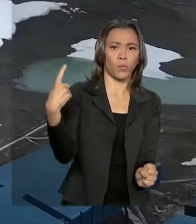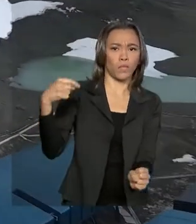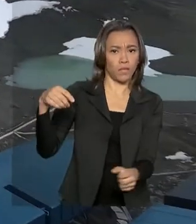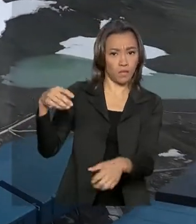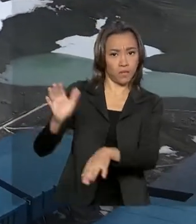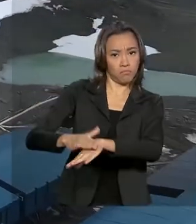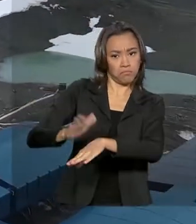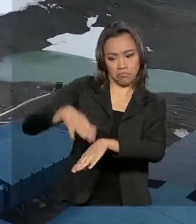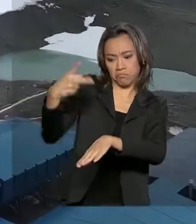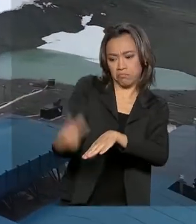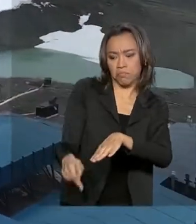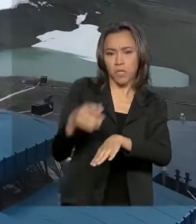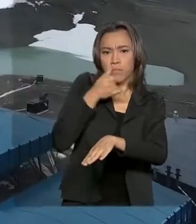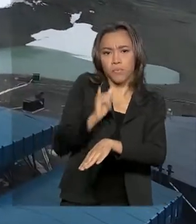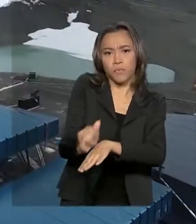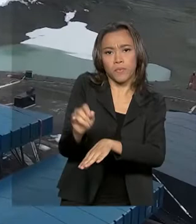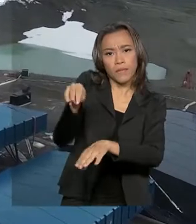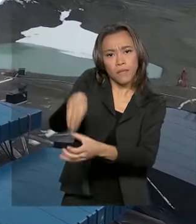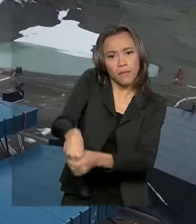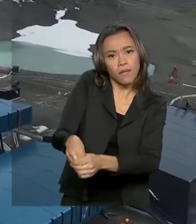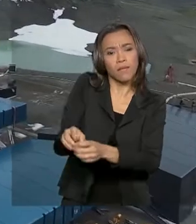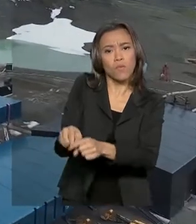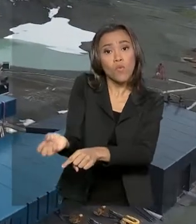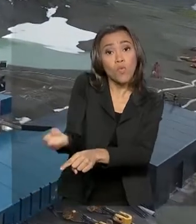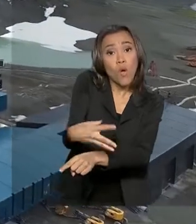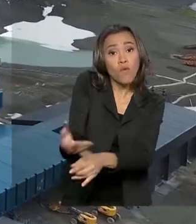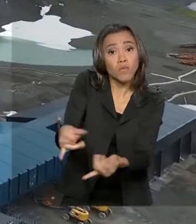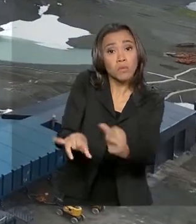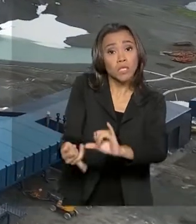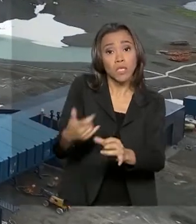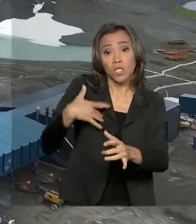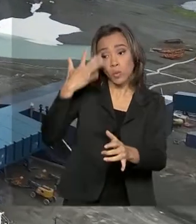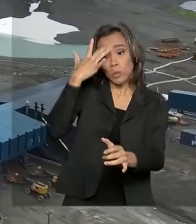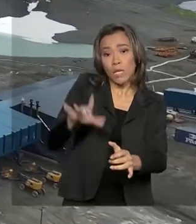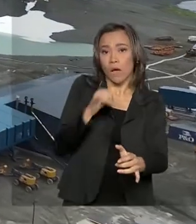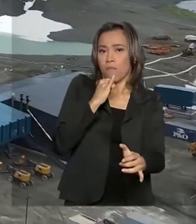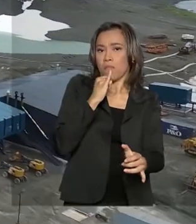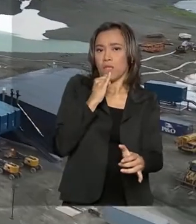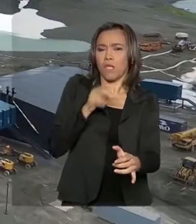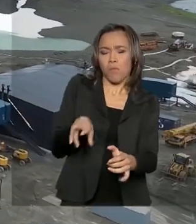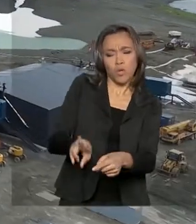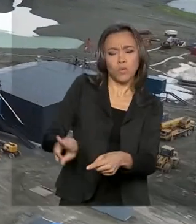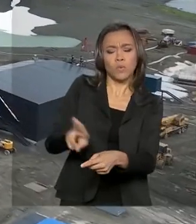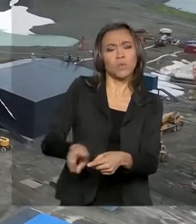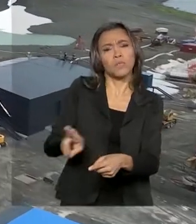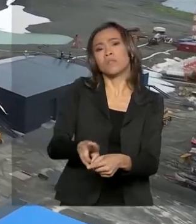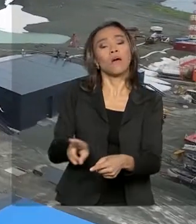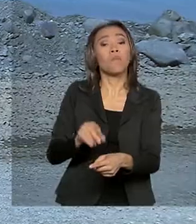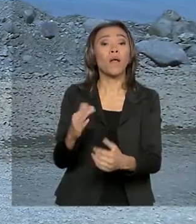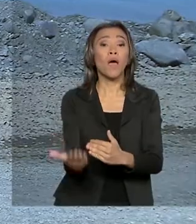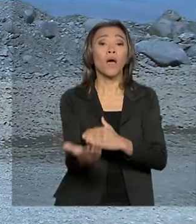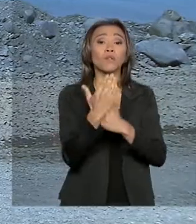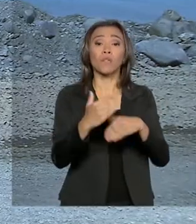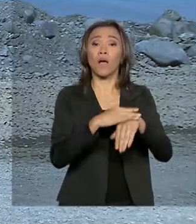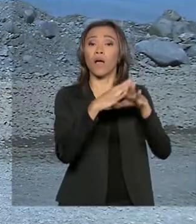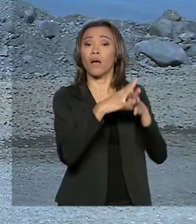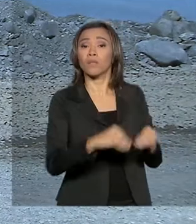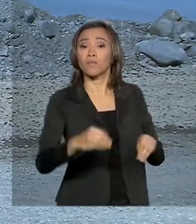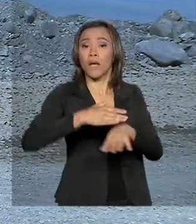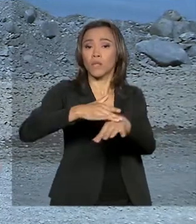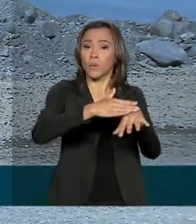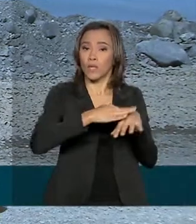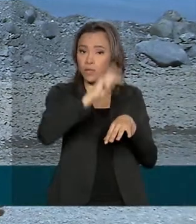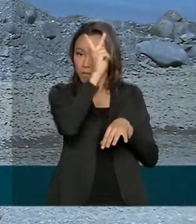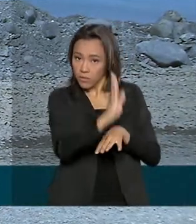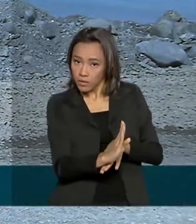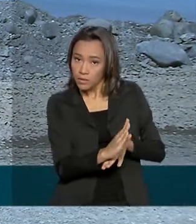organismos, que podem gerar novas substâncias, ainda não descritas, que podem ajudar no combate a essas enfermidades brasileiras. O Brasil faz parte de